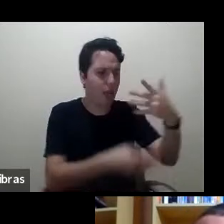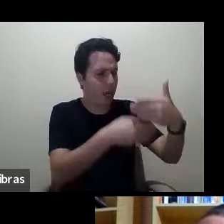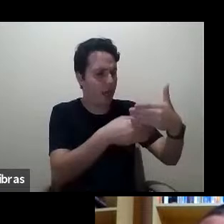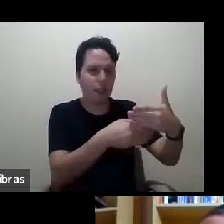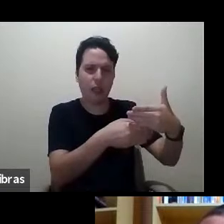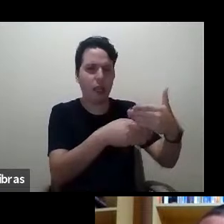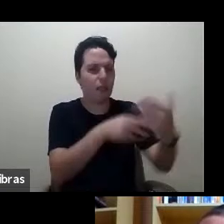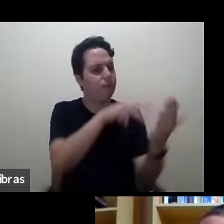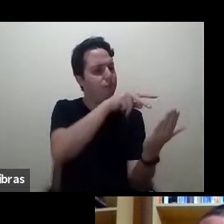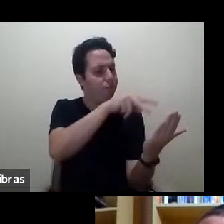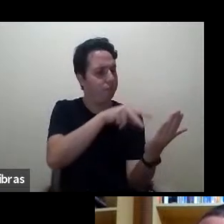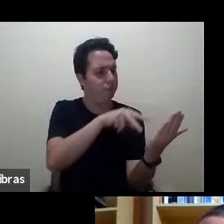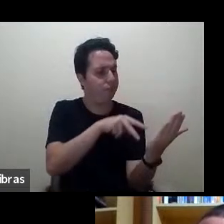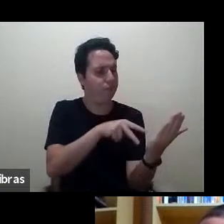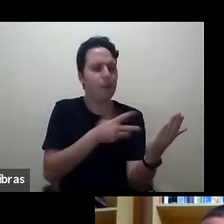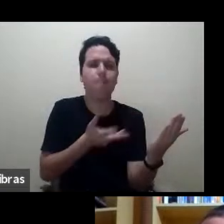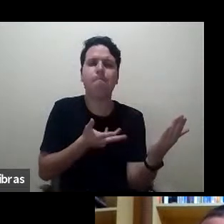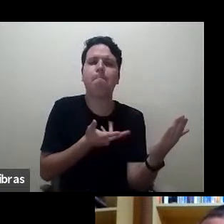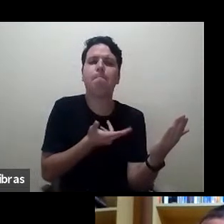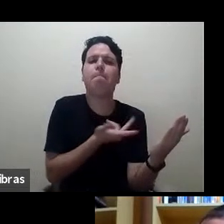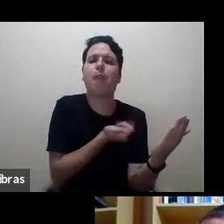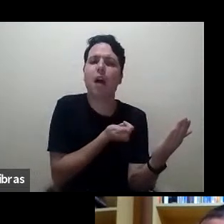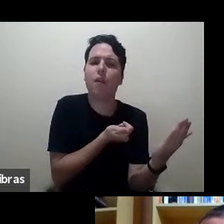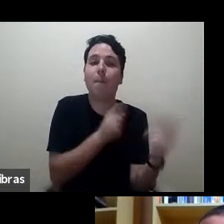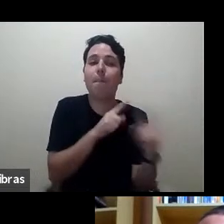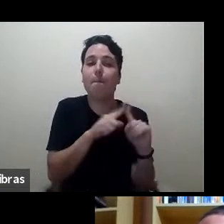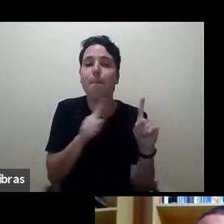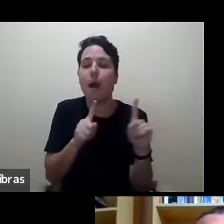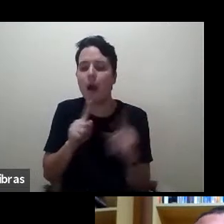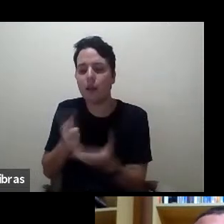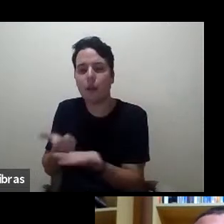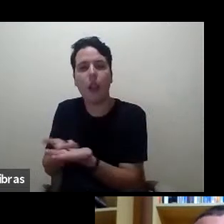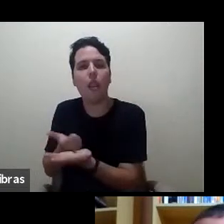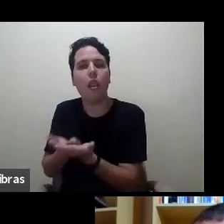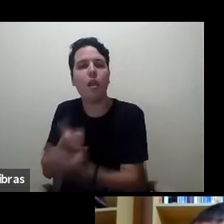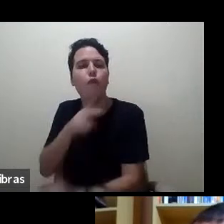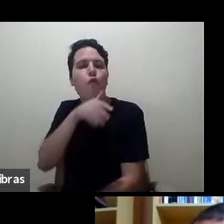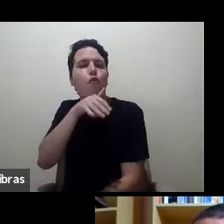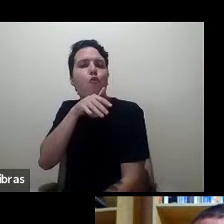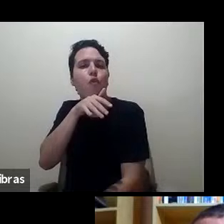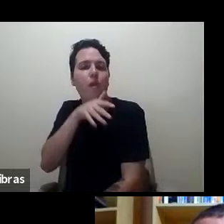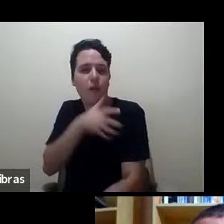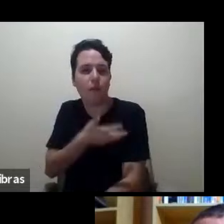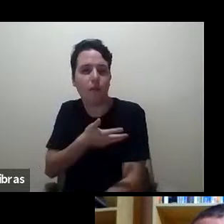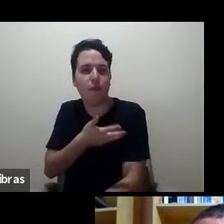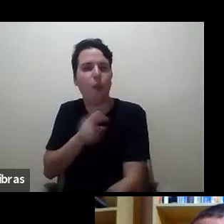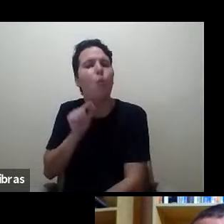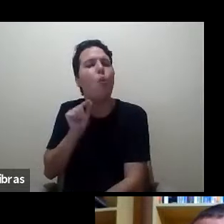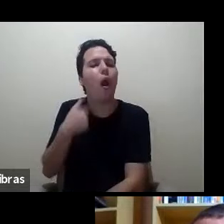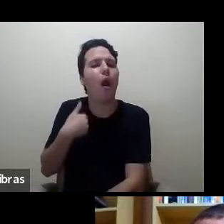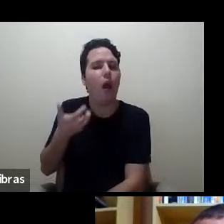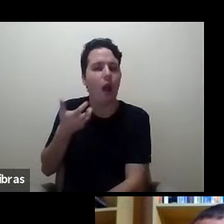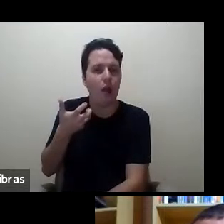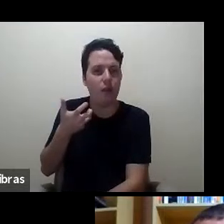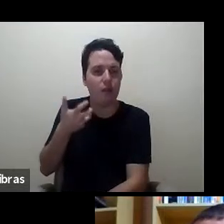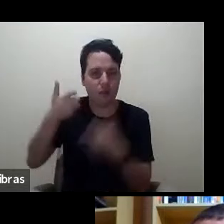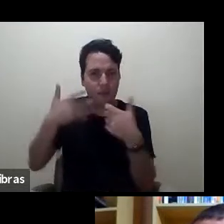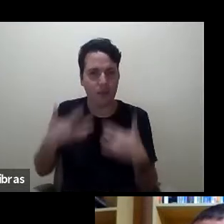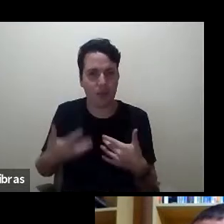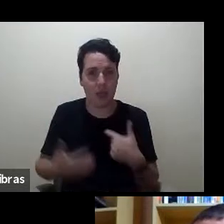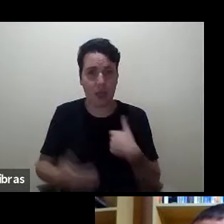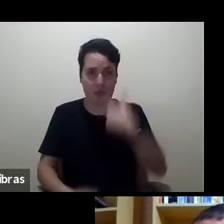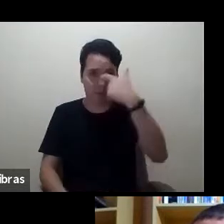excelentes de livros que eram muito ruins. O que eu quero dizer com isso? Eu quero dizer, e eu já fiz como